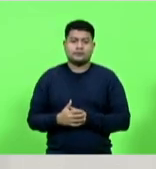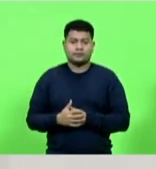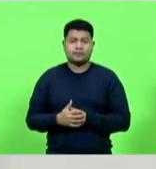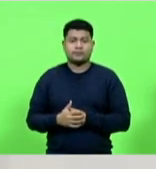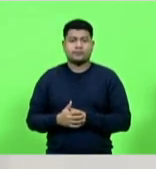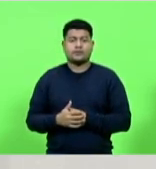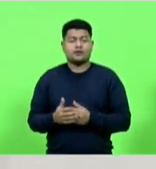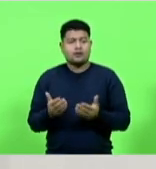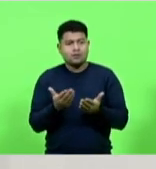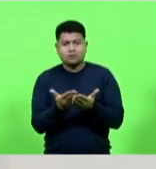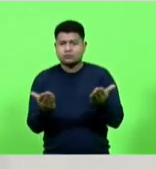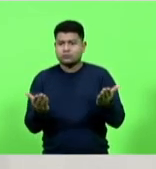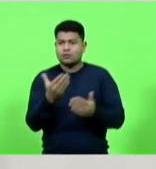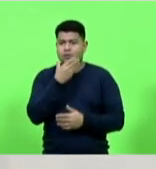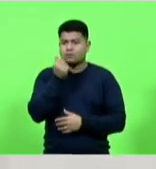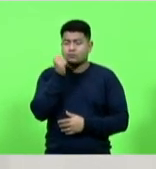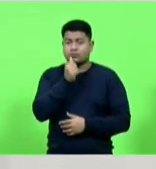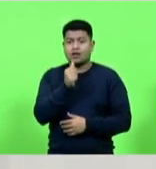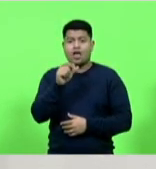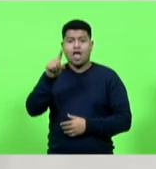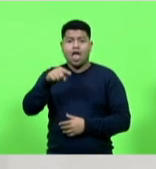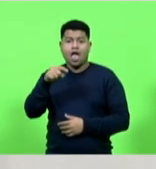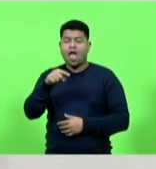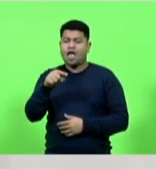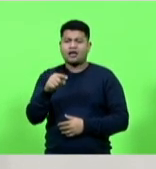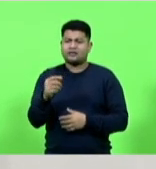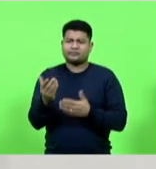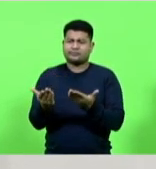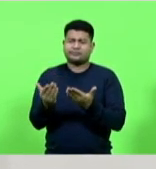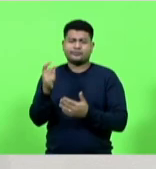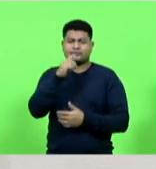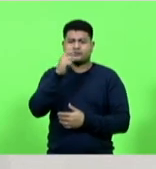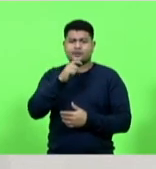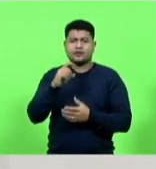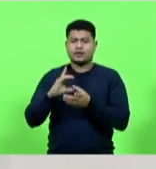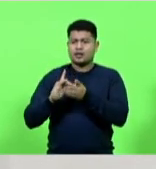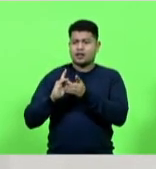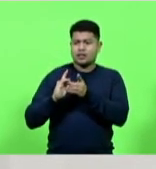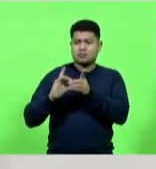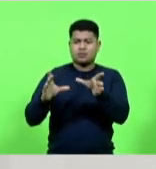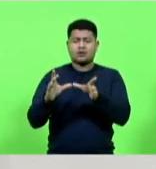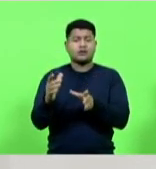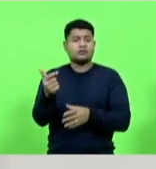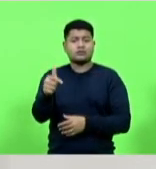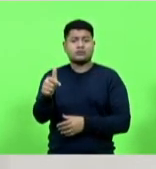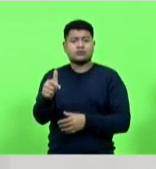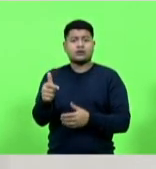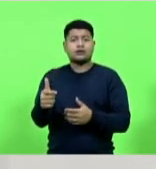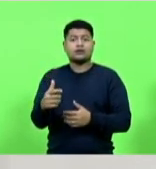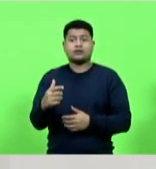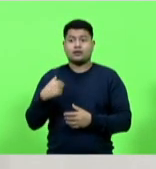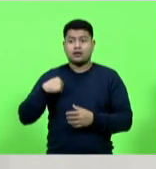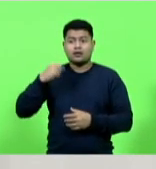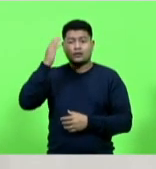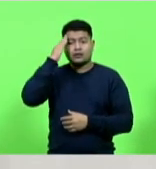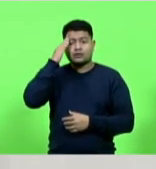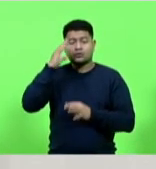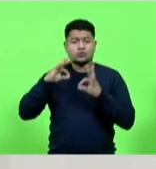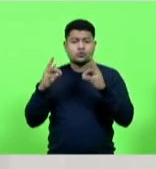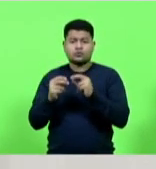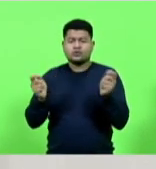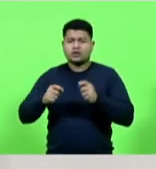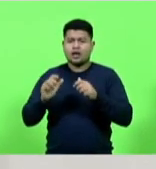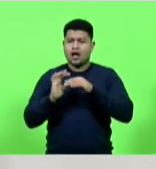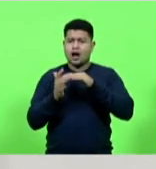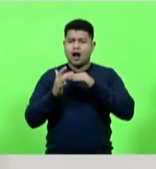falsa ilusão de democracia causada pela sensação de saber que tudo pode ser dito numa rede social